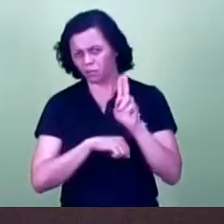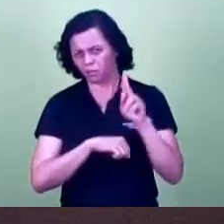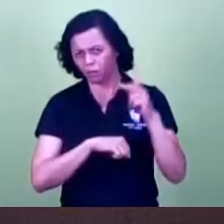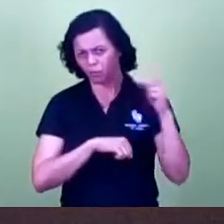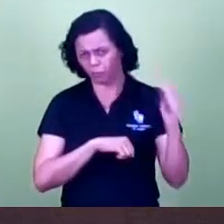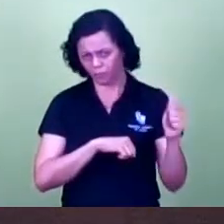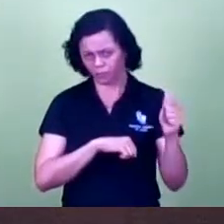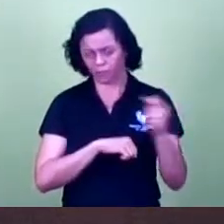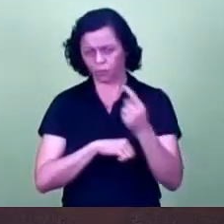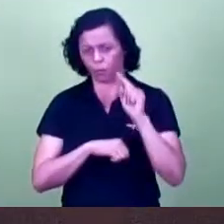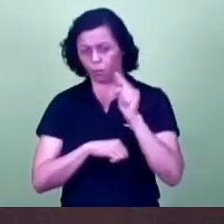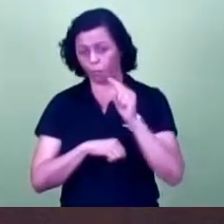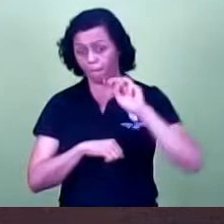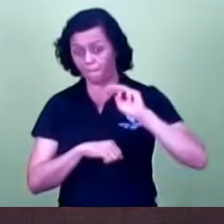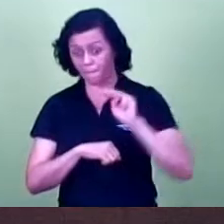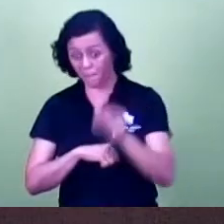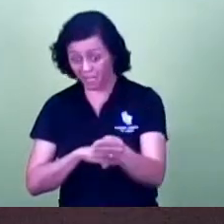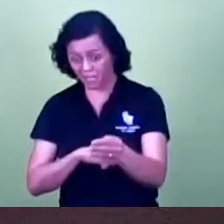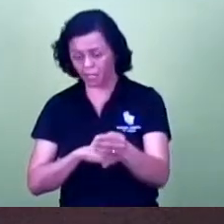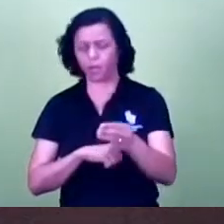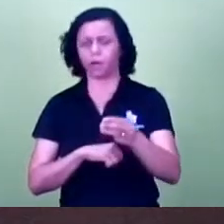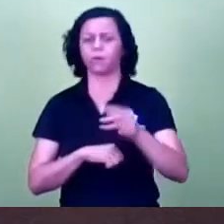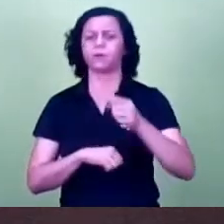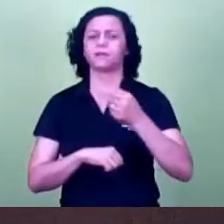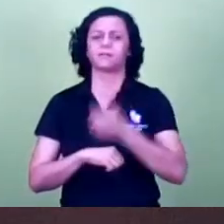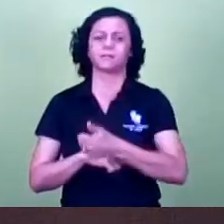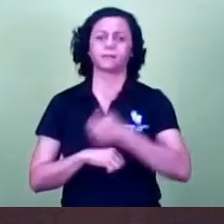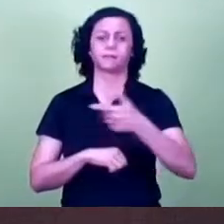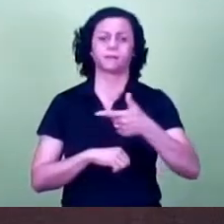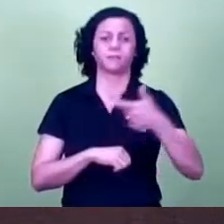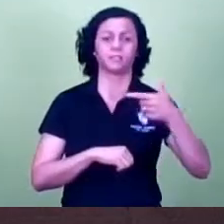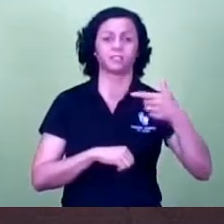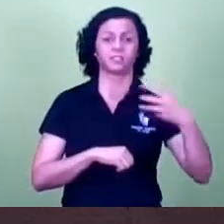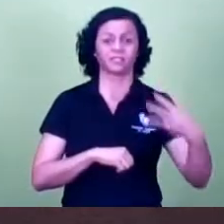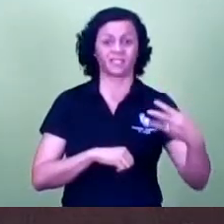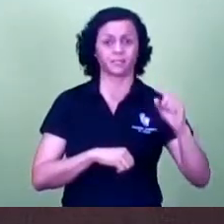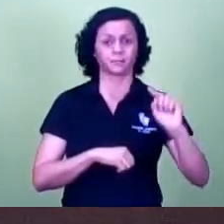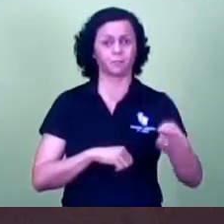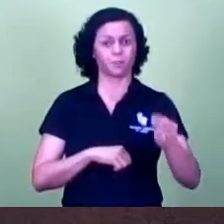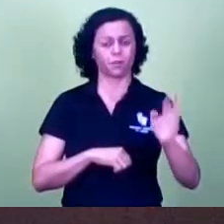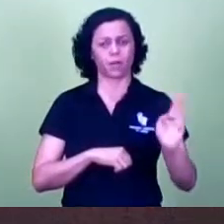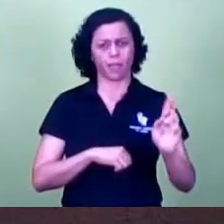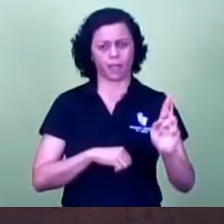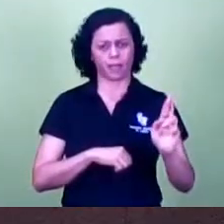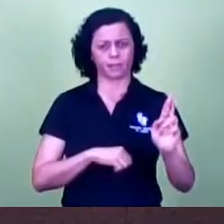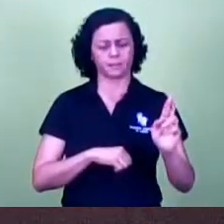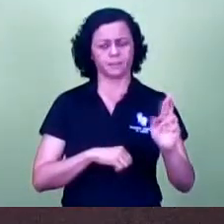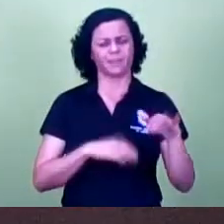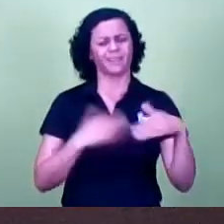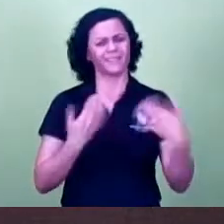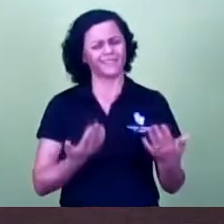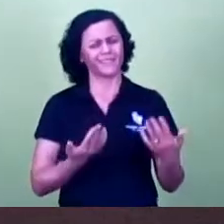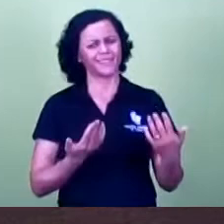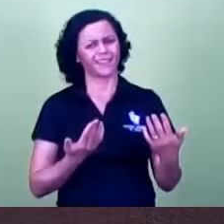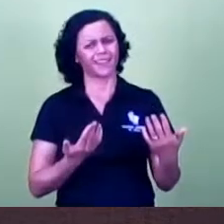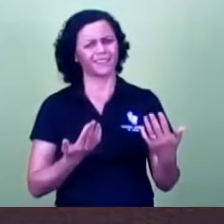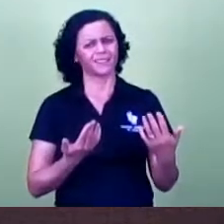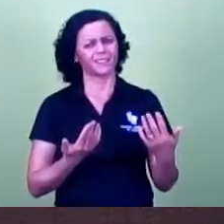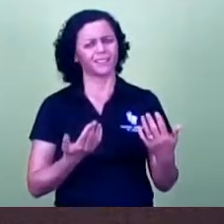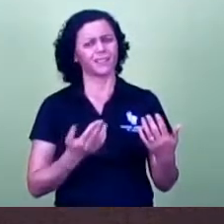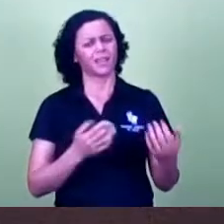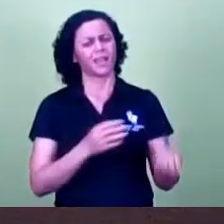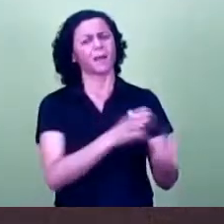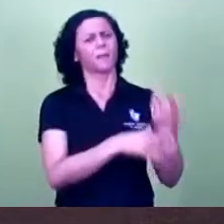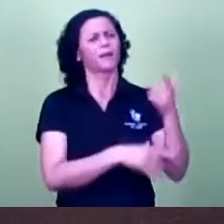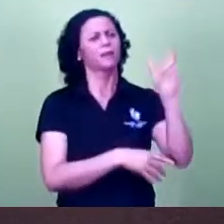.123.000 reais por mês e o vereador Pardal vai fazer mágica, vereador Pardal. Só